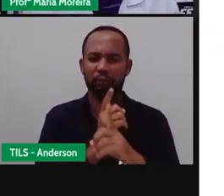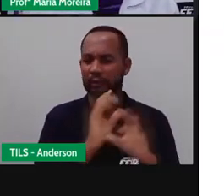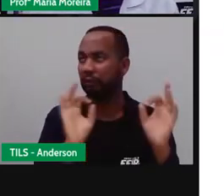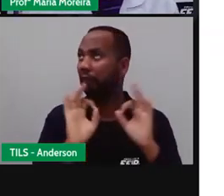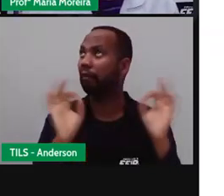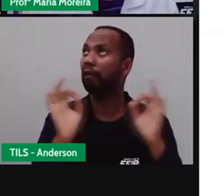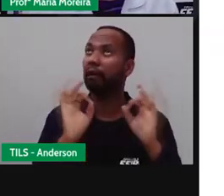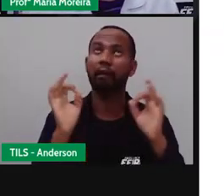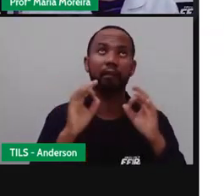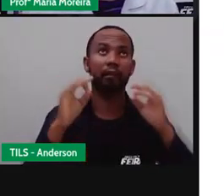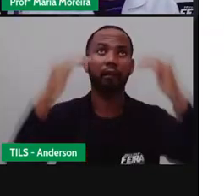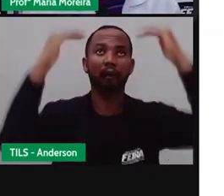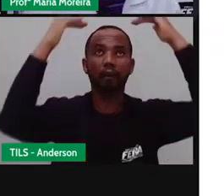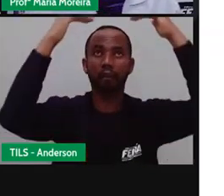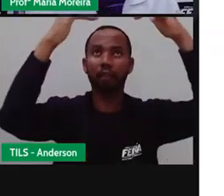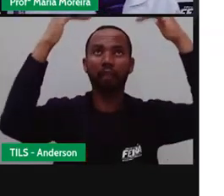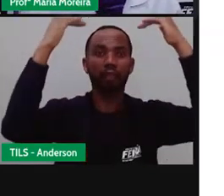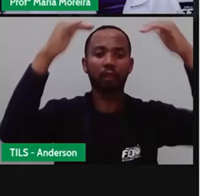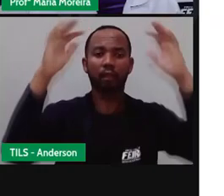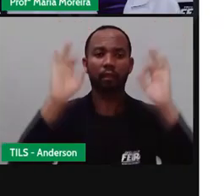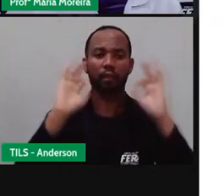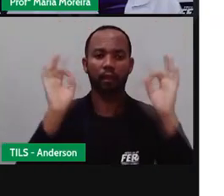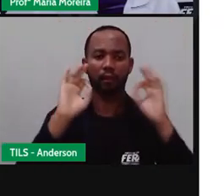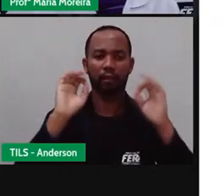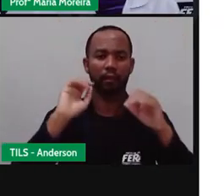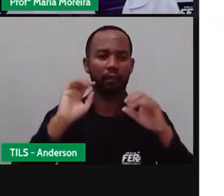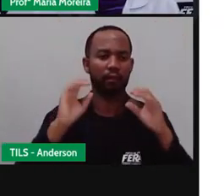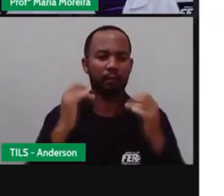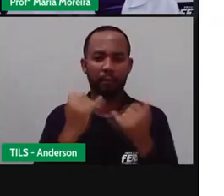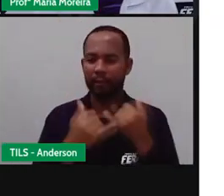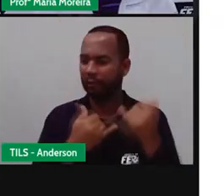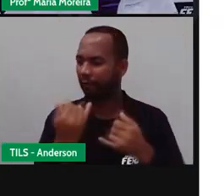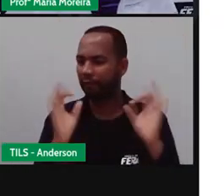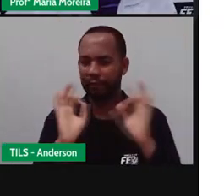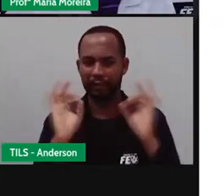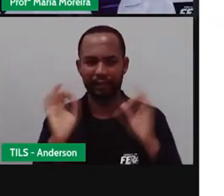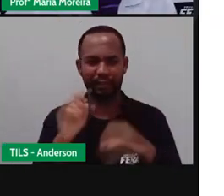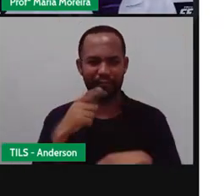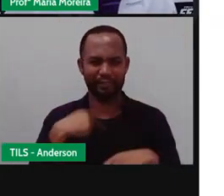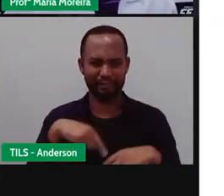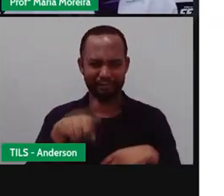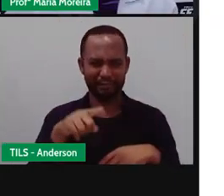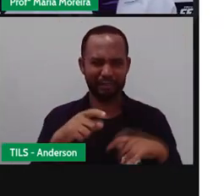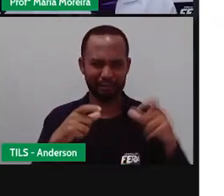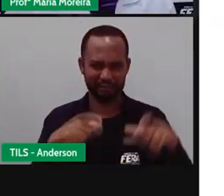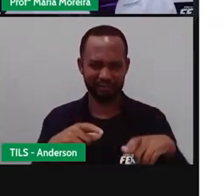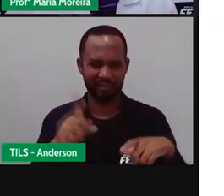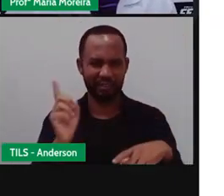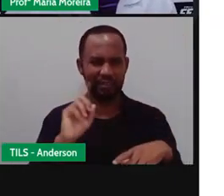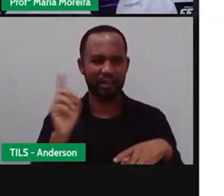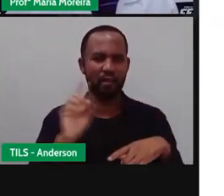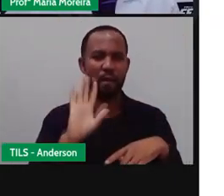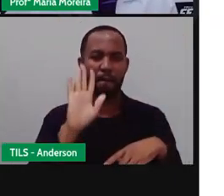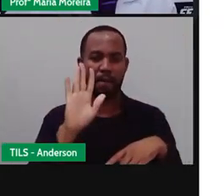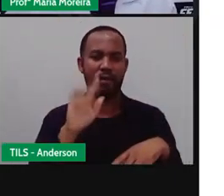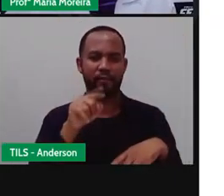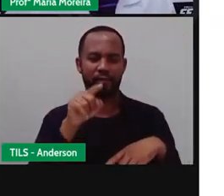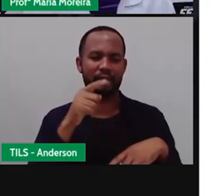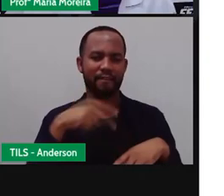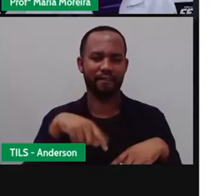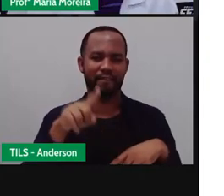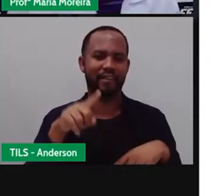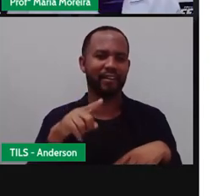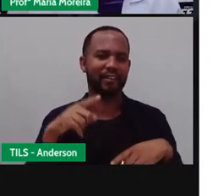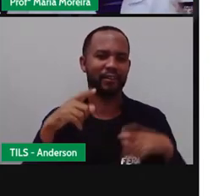não tem brinquedo, não tem nada. Você vai querer voltar lá? Obviamente que não. Mas se você vai em um local, tem